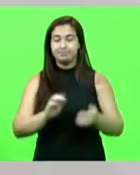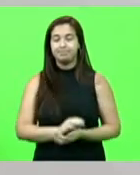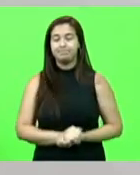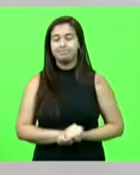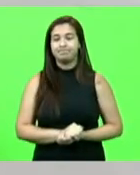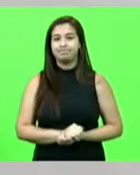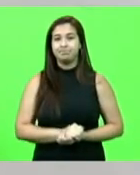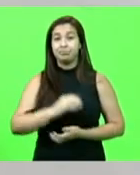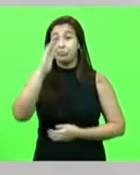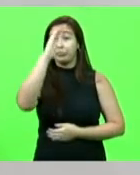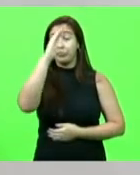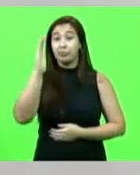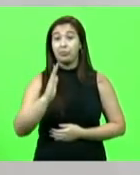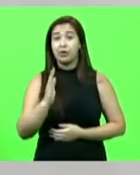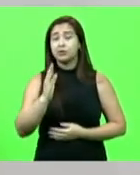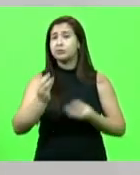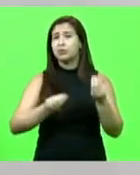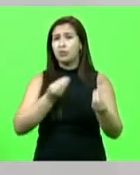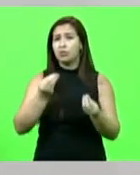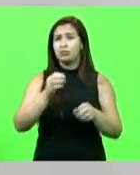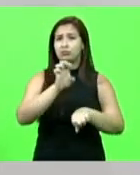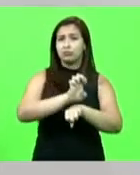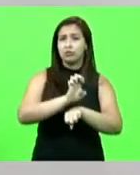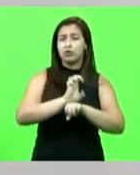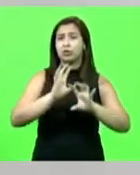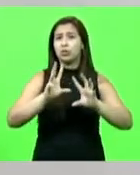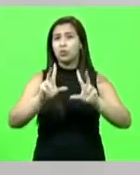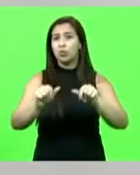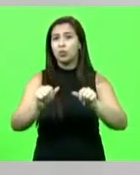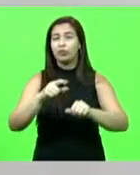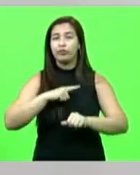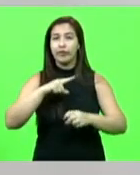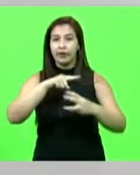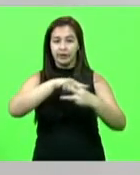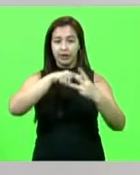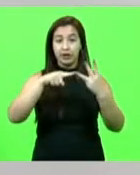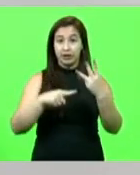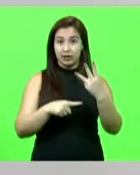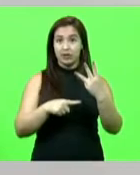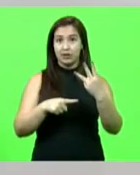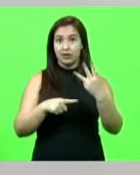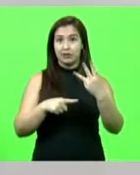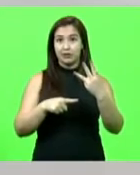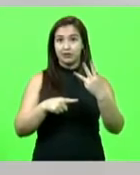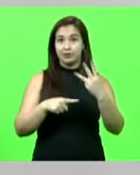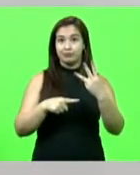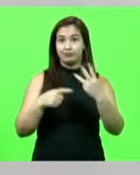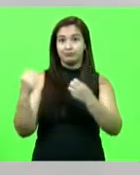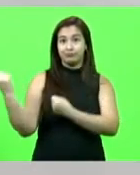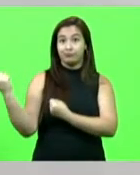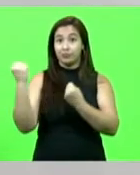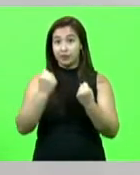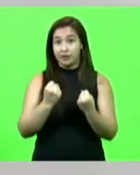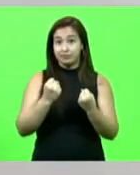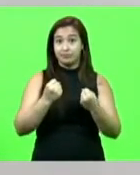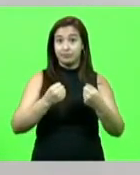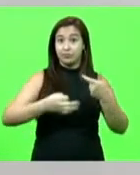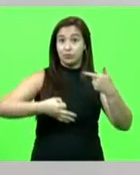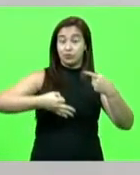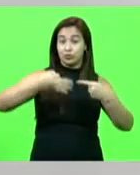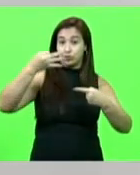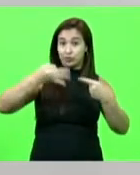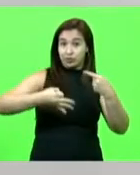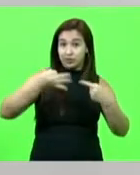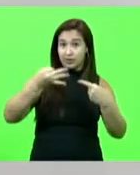e nos Estados, existem os três poderes. O judiciário, que é quem